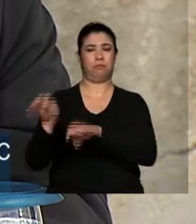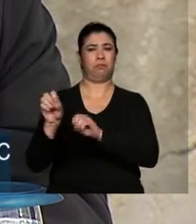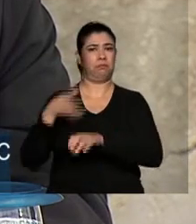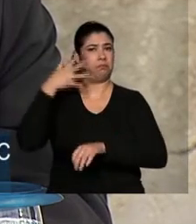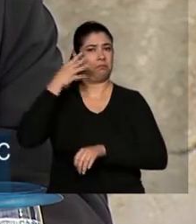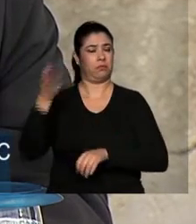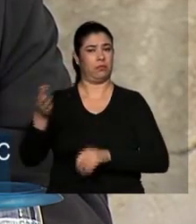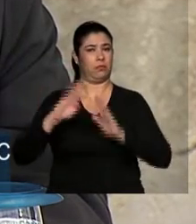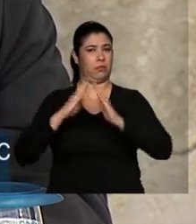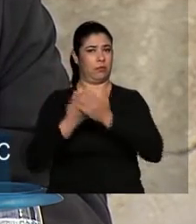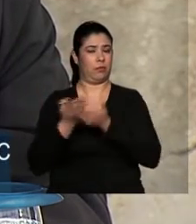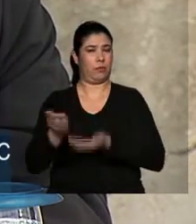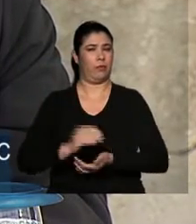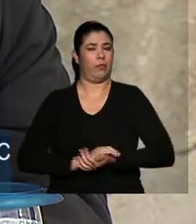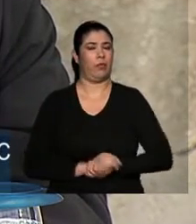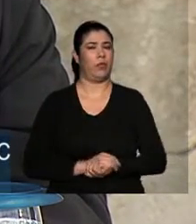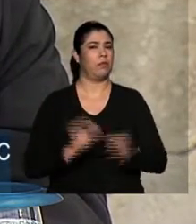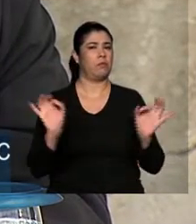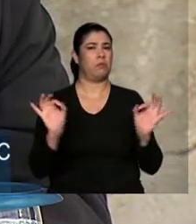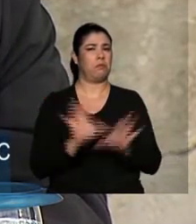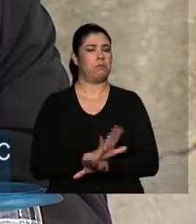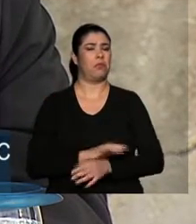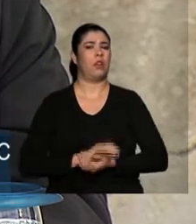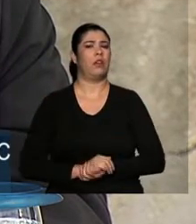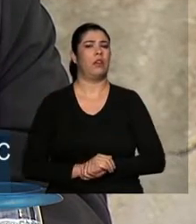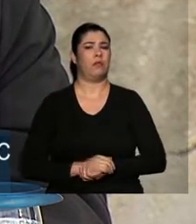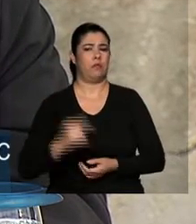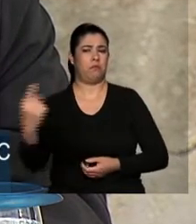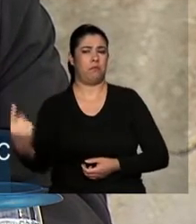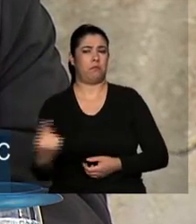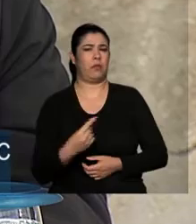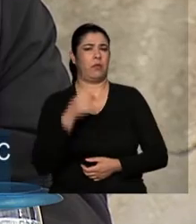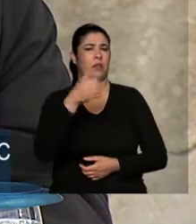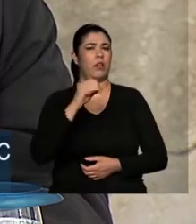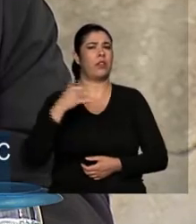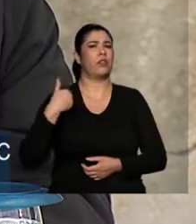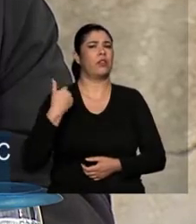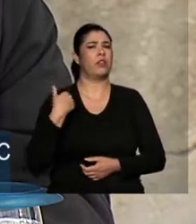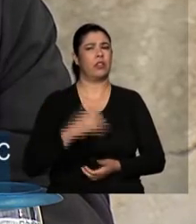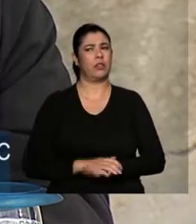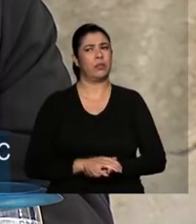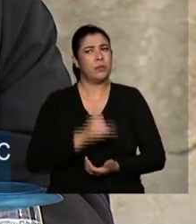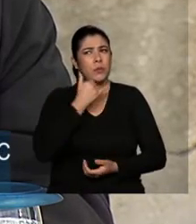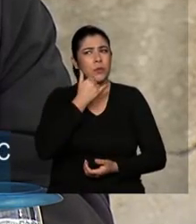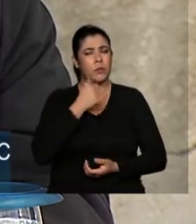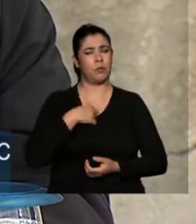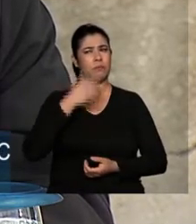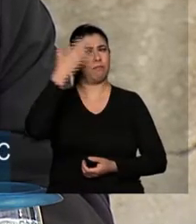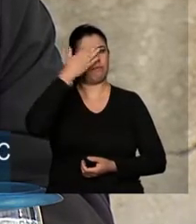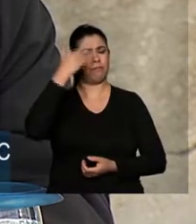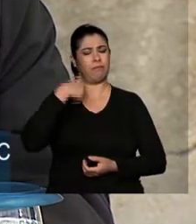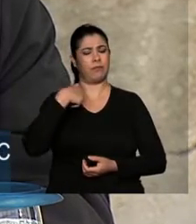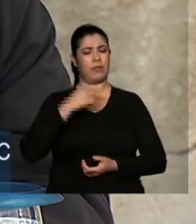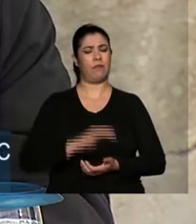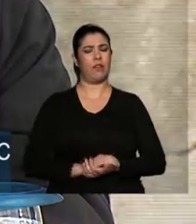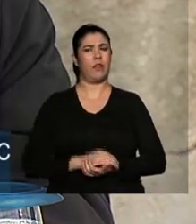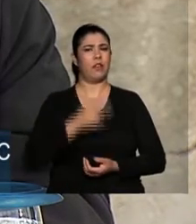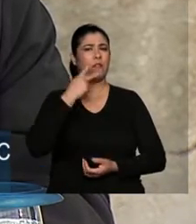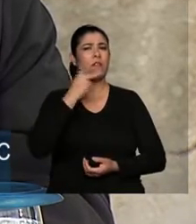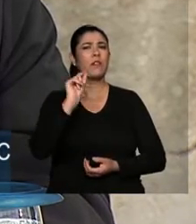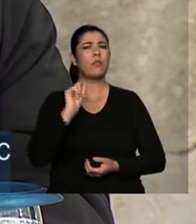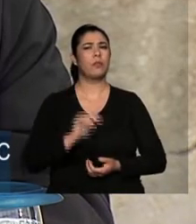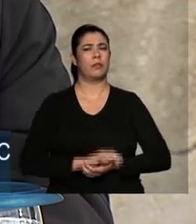Ao cabo, um menino de cerca de dez anos veio até mim e disse assim, como o senhor não está me enxergando, eu vou lhe falar o que eu penso disso.